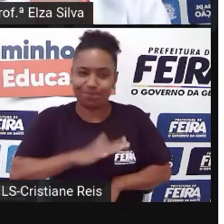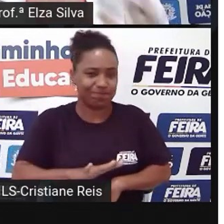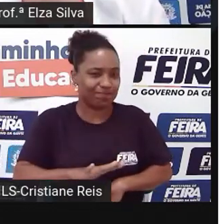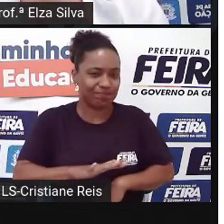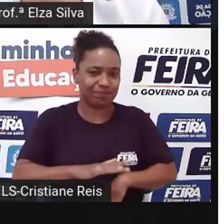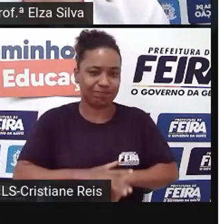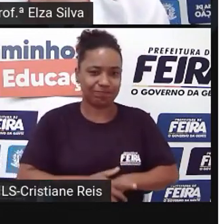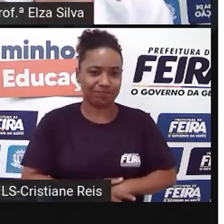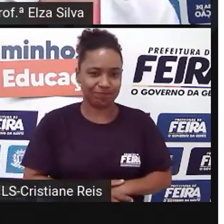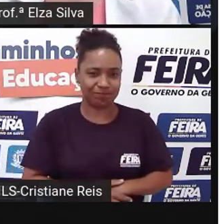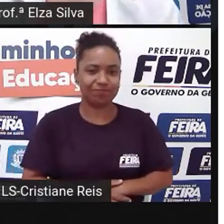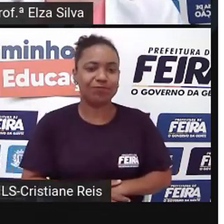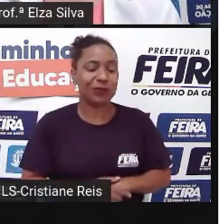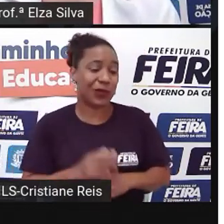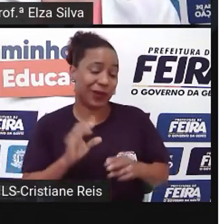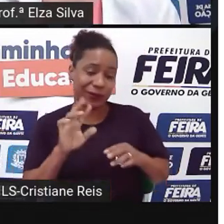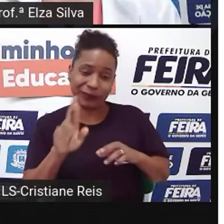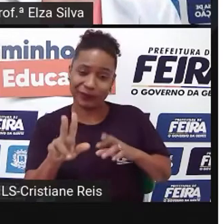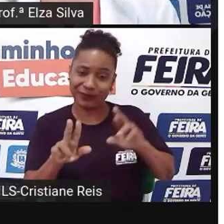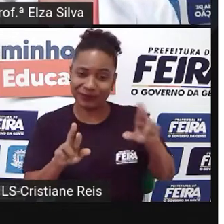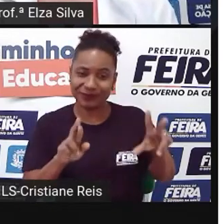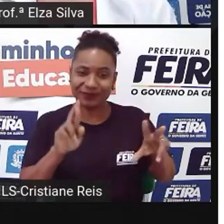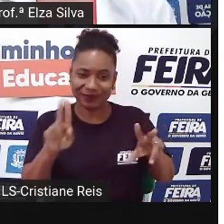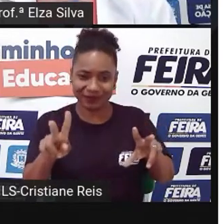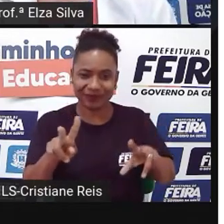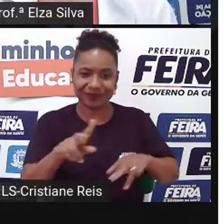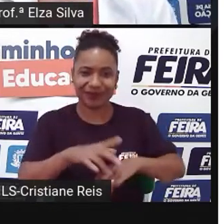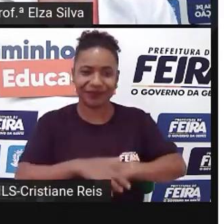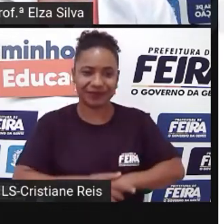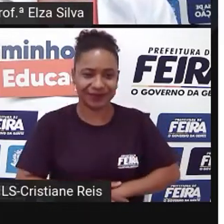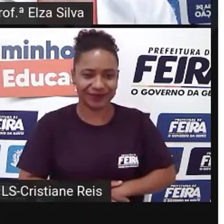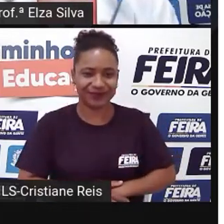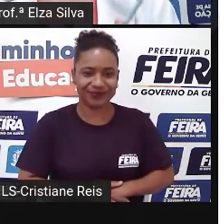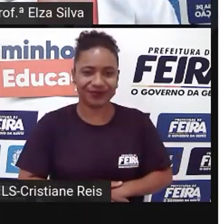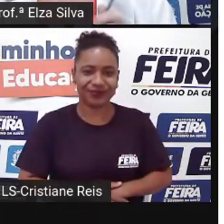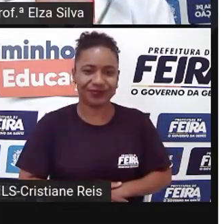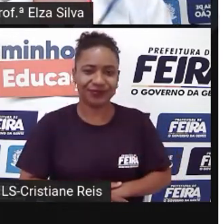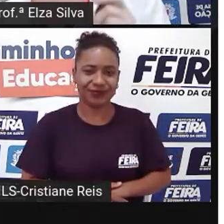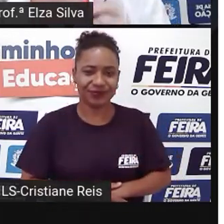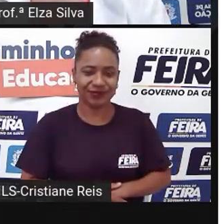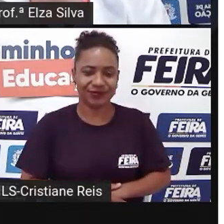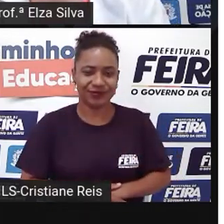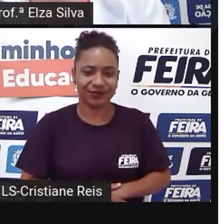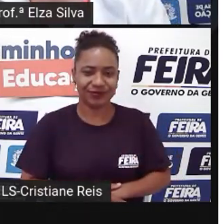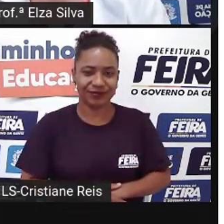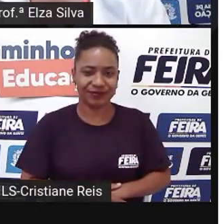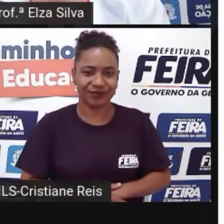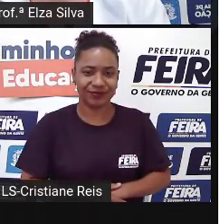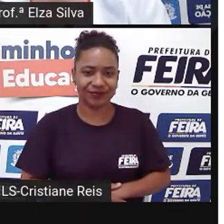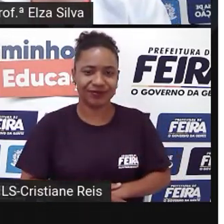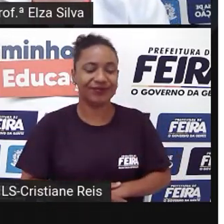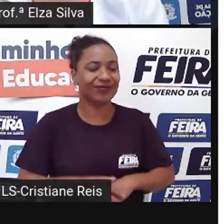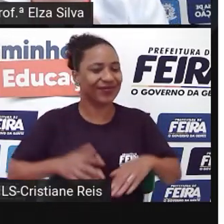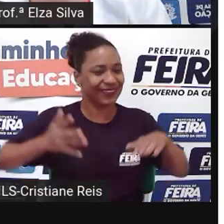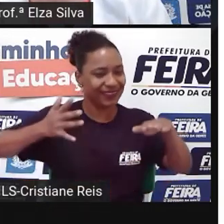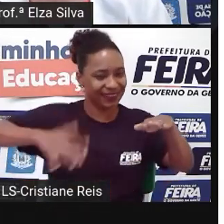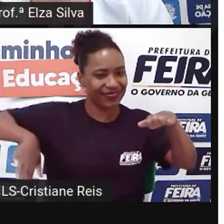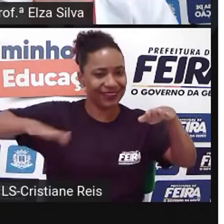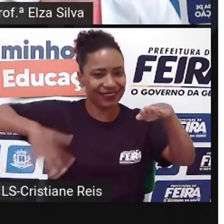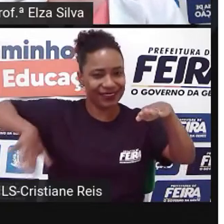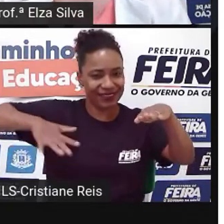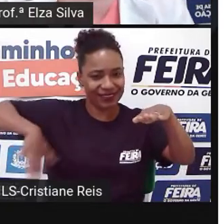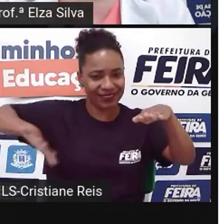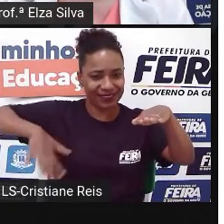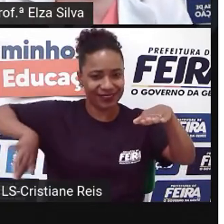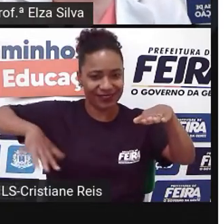Os gostos Next one To go swim Nadar I love